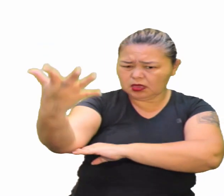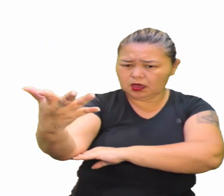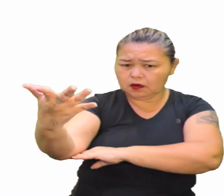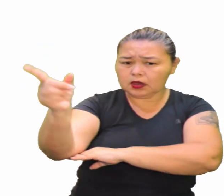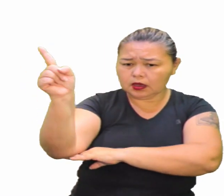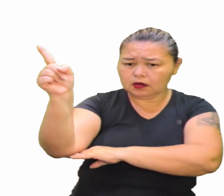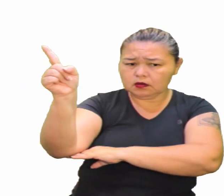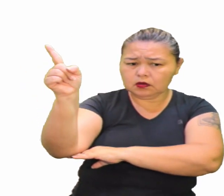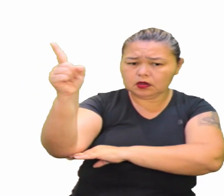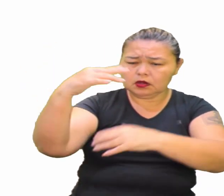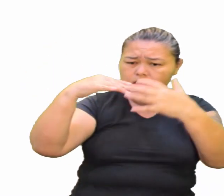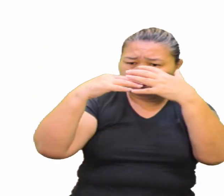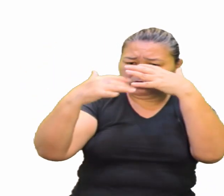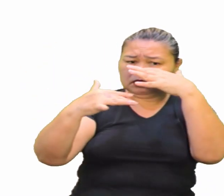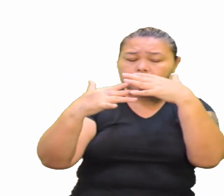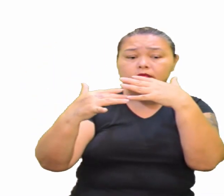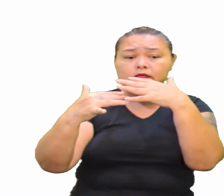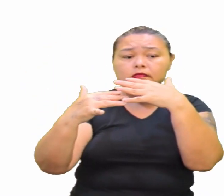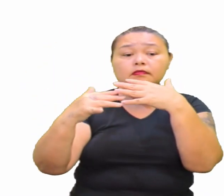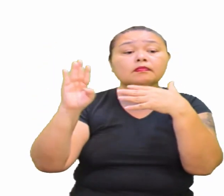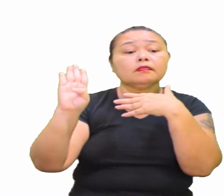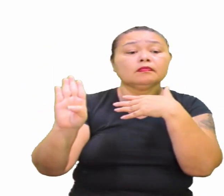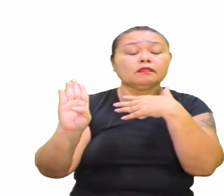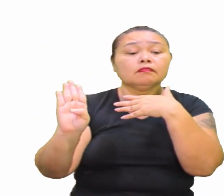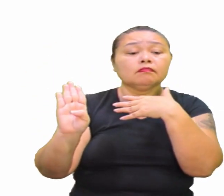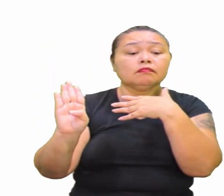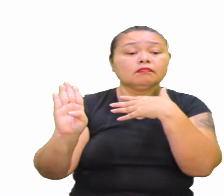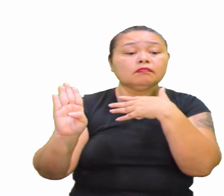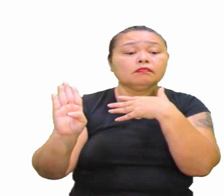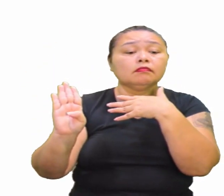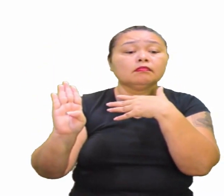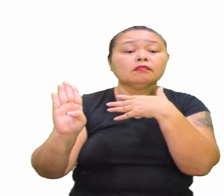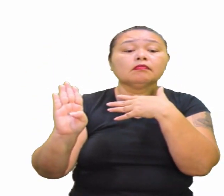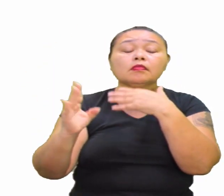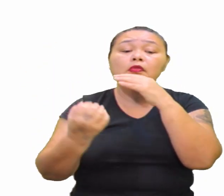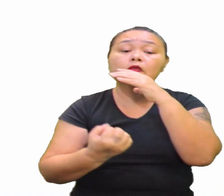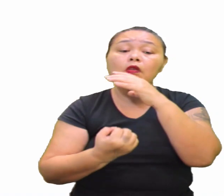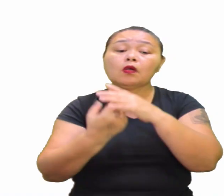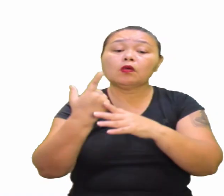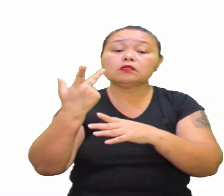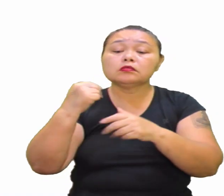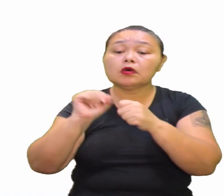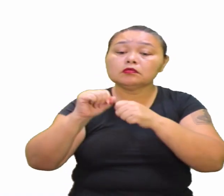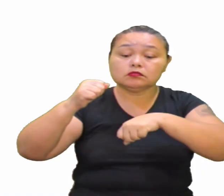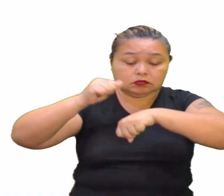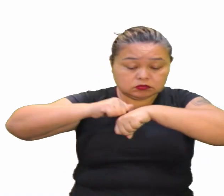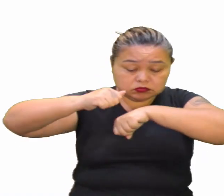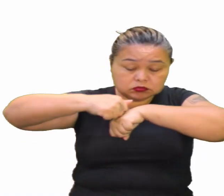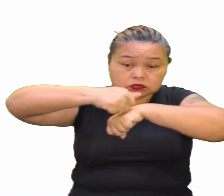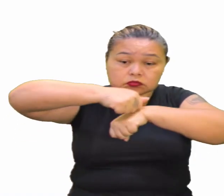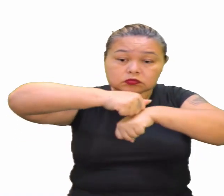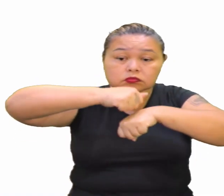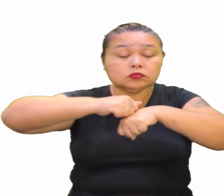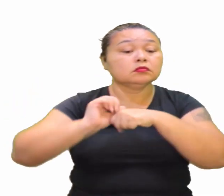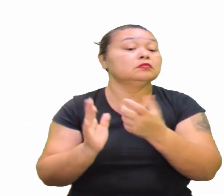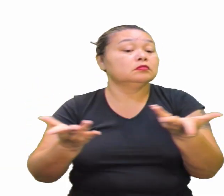causa B Vamos lá Afloramento natural Das rochas